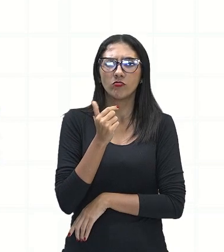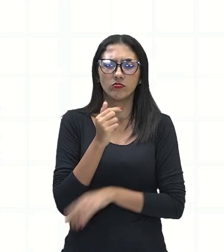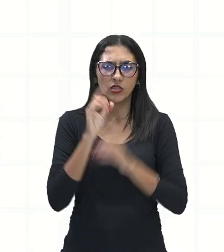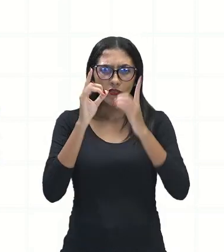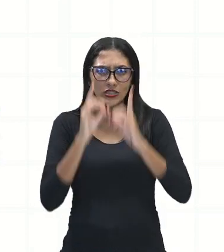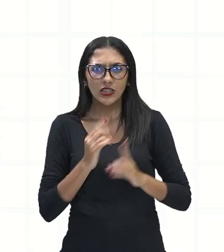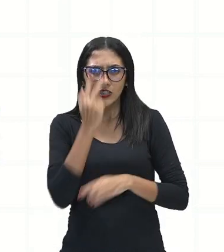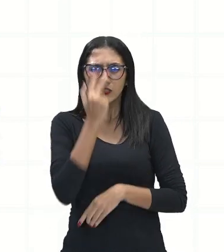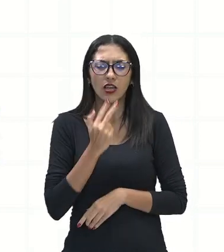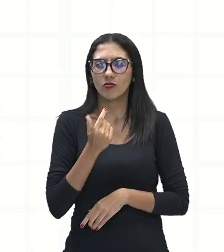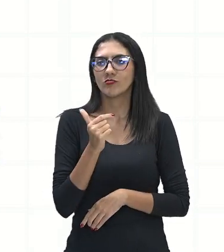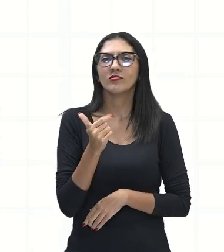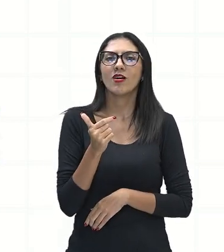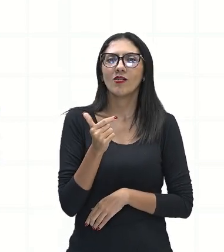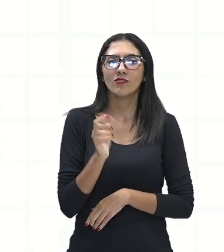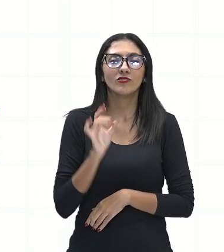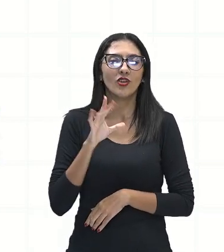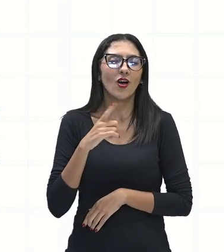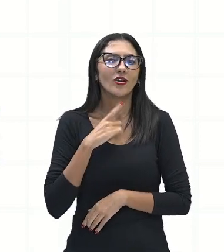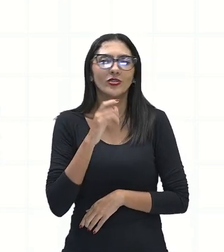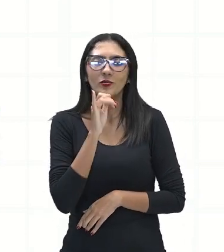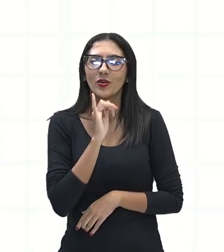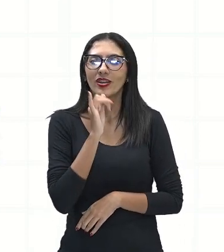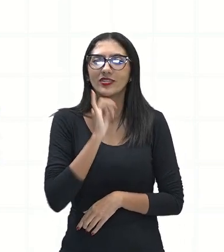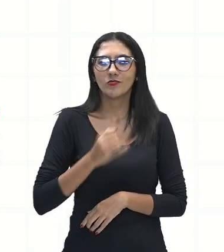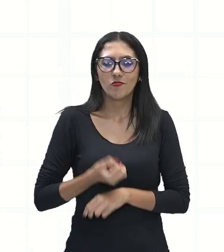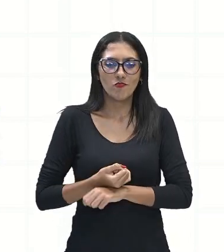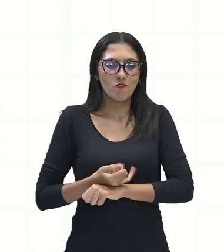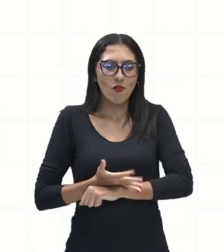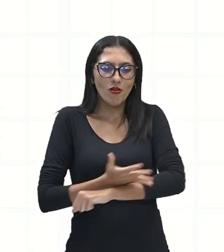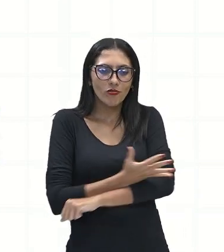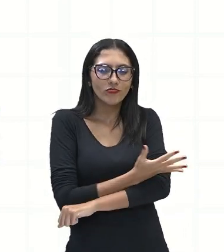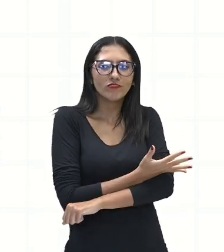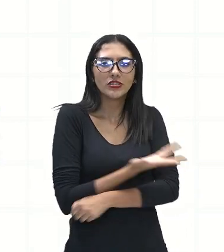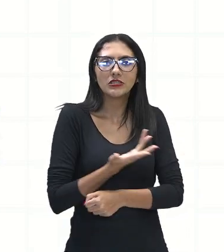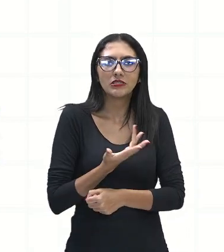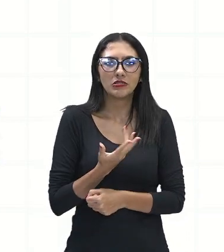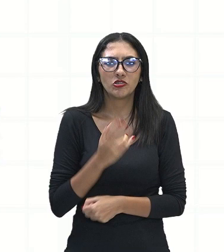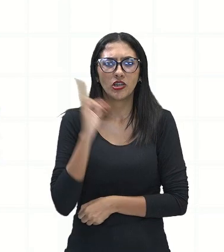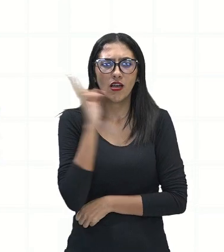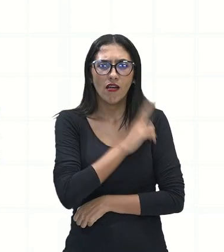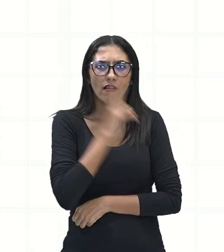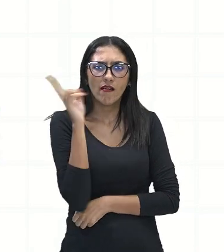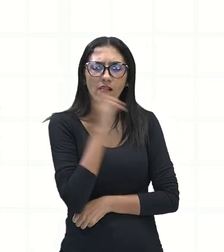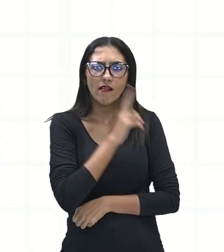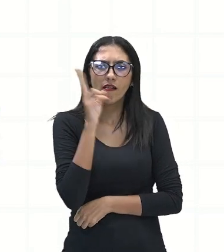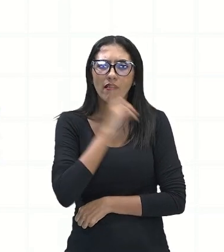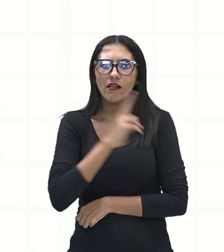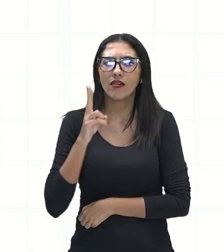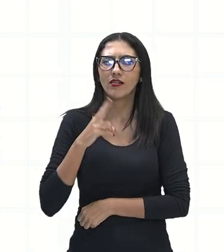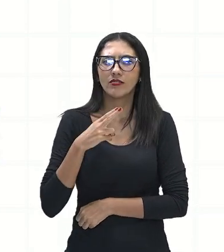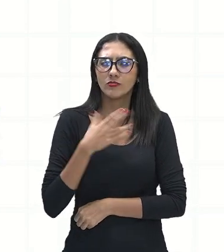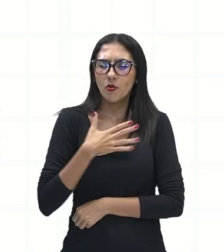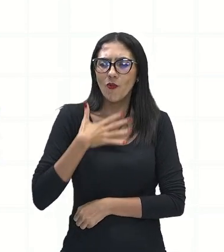sentido de eles irem na emoção de correr com o patinete